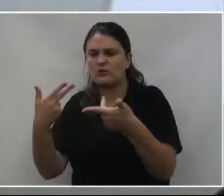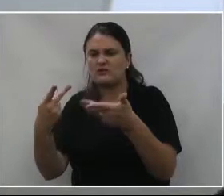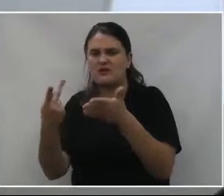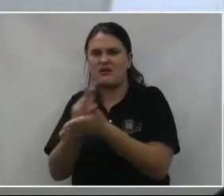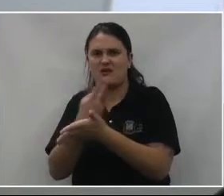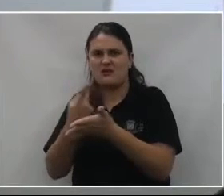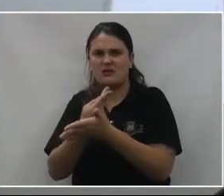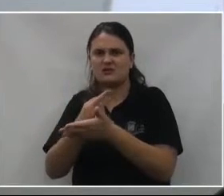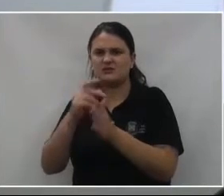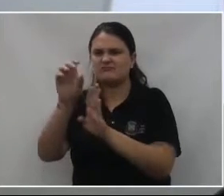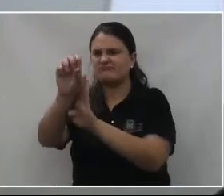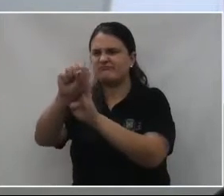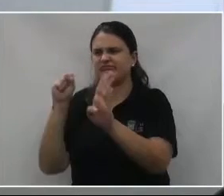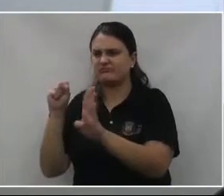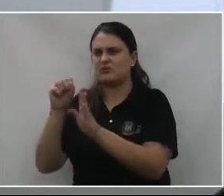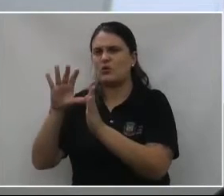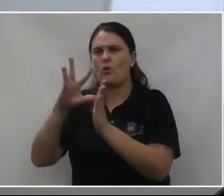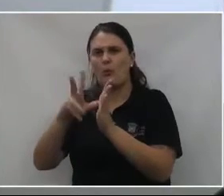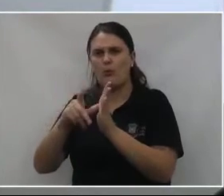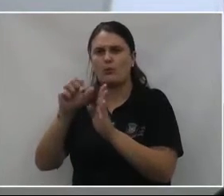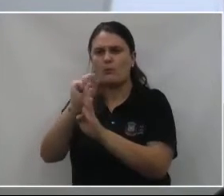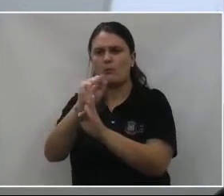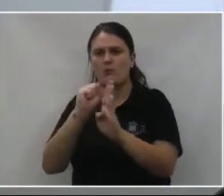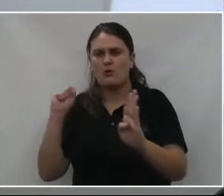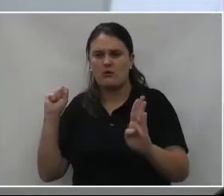Arrancadas as portas, foram roubadas as portas.